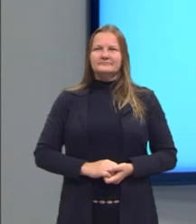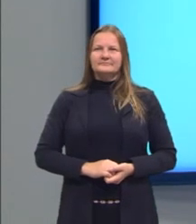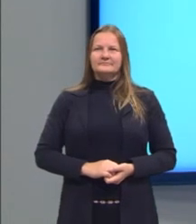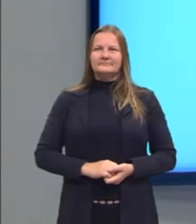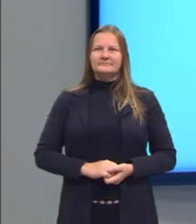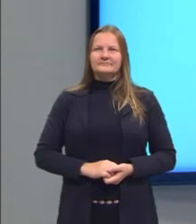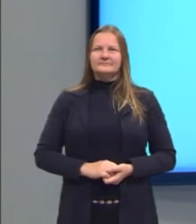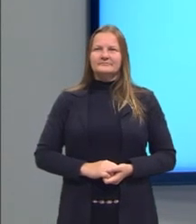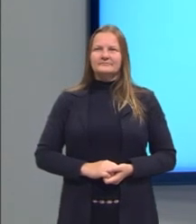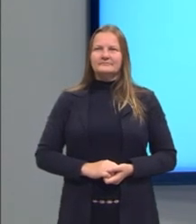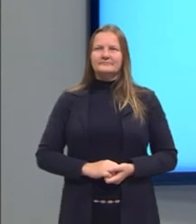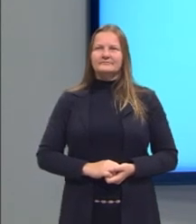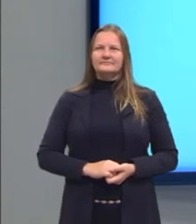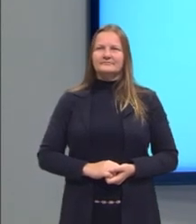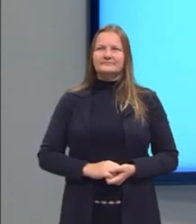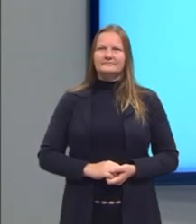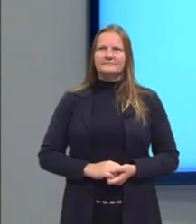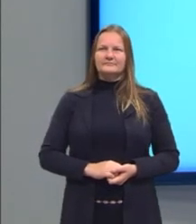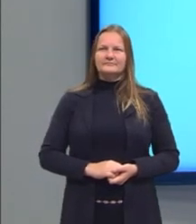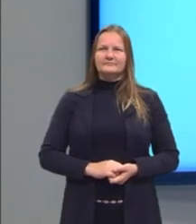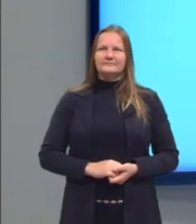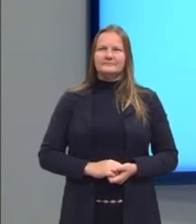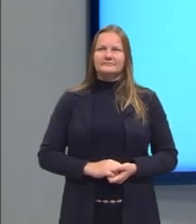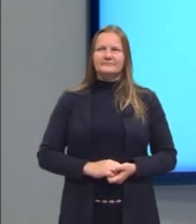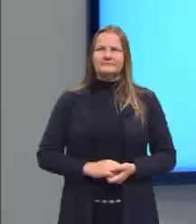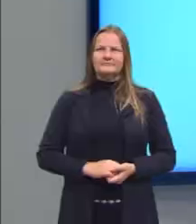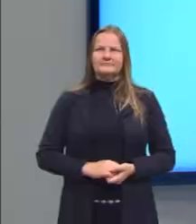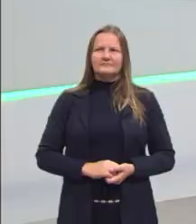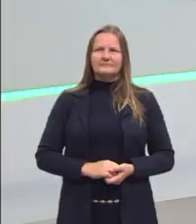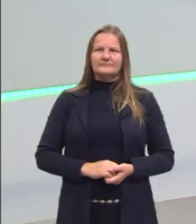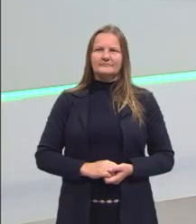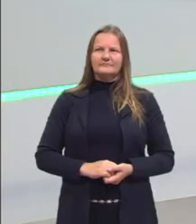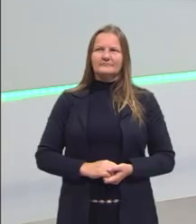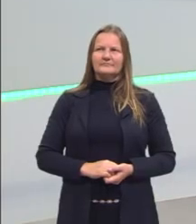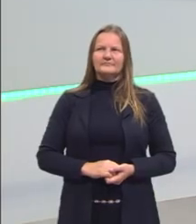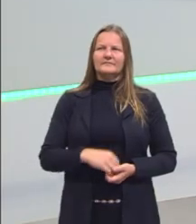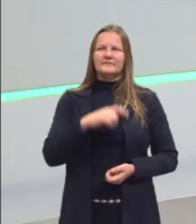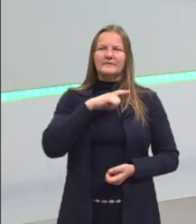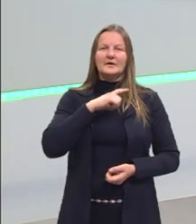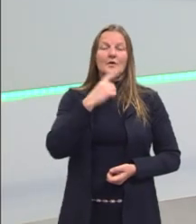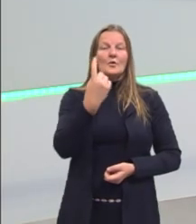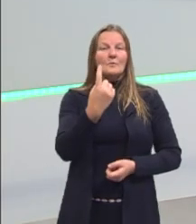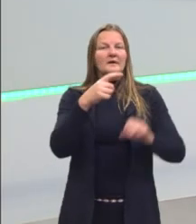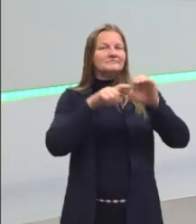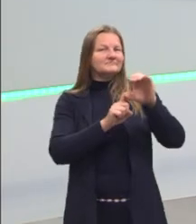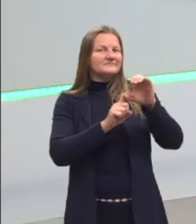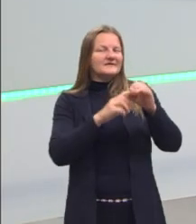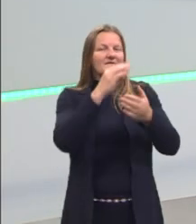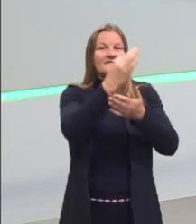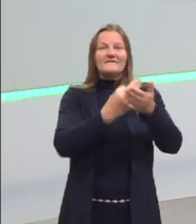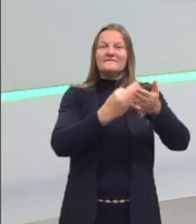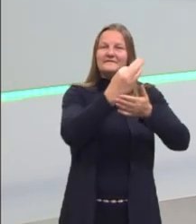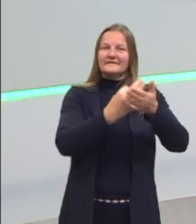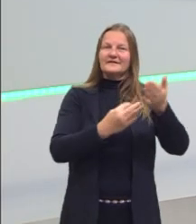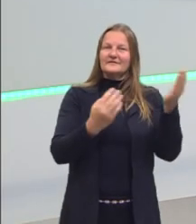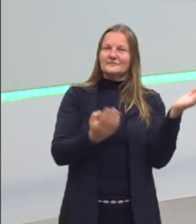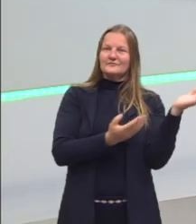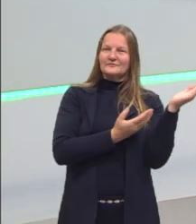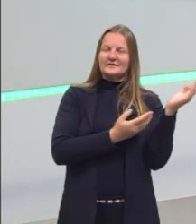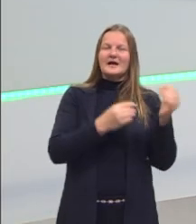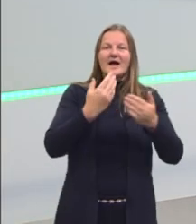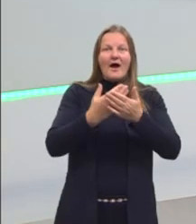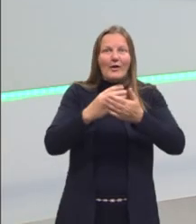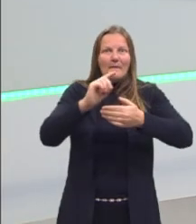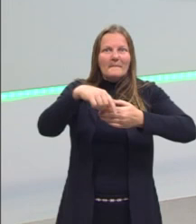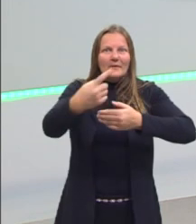Opa, eu pulei a questão. Eu vou ficar devendo a questão para vocês. Eu botei só o texto, eu não botei a questão. Próxima